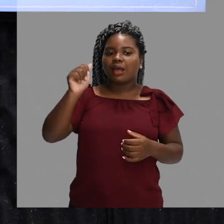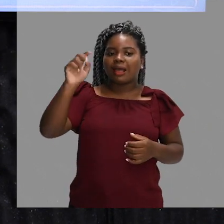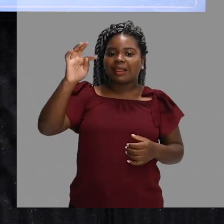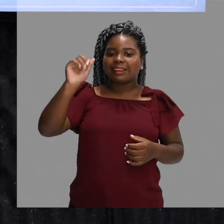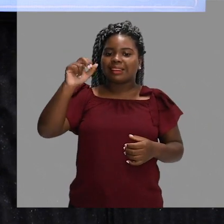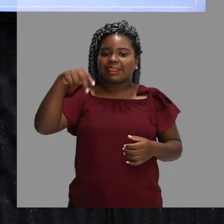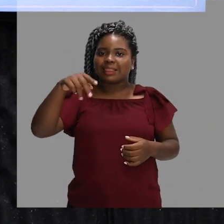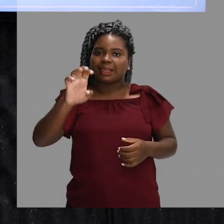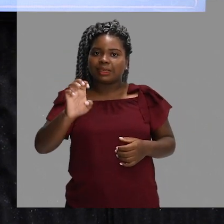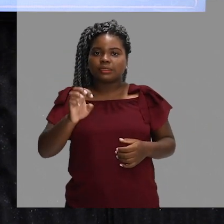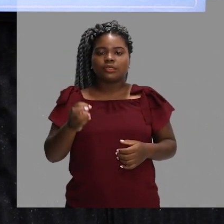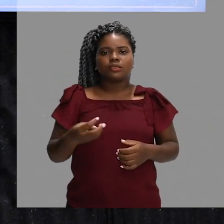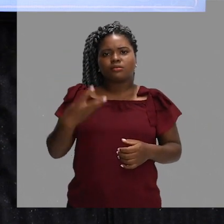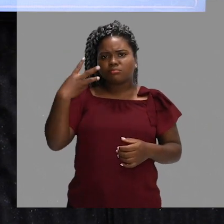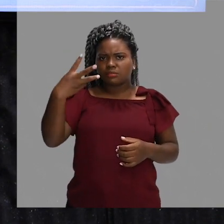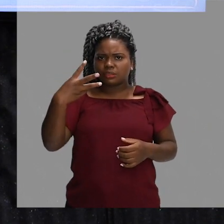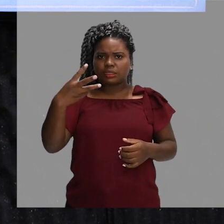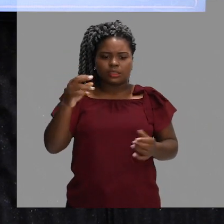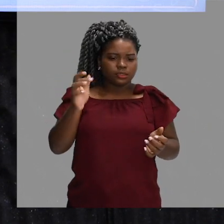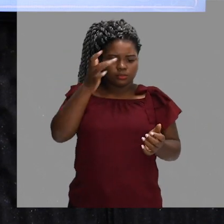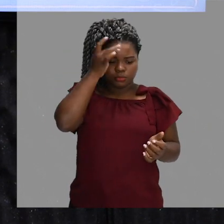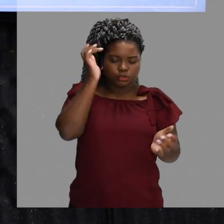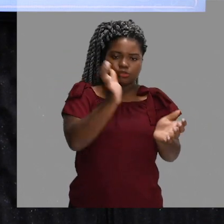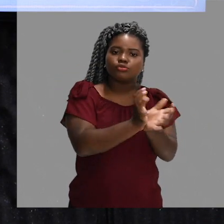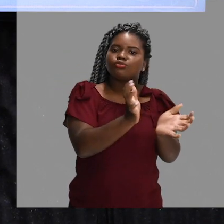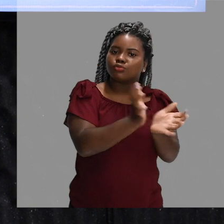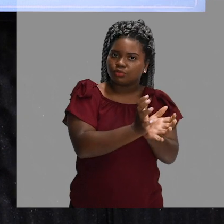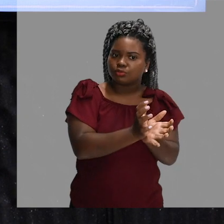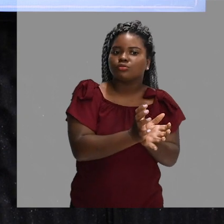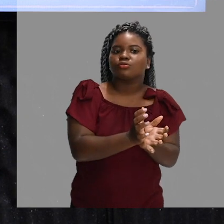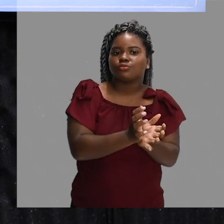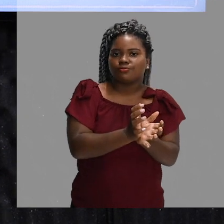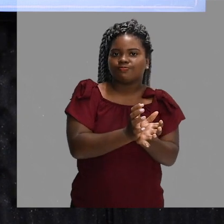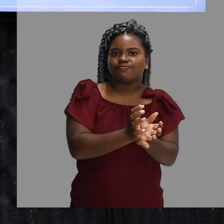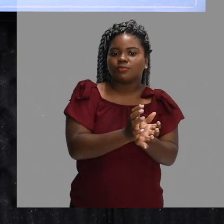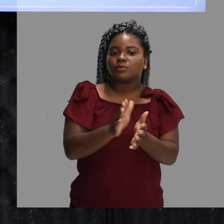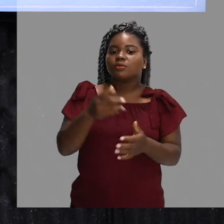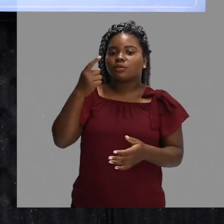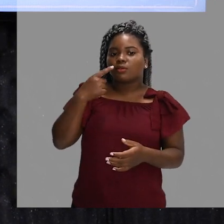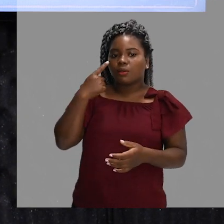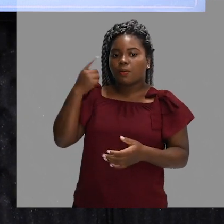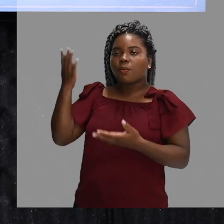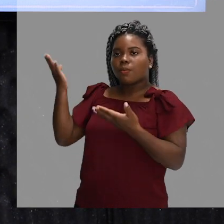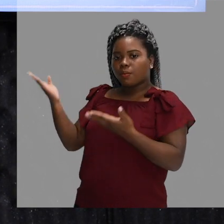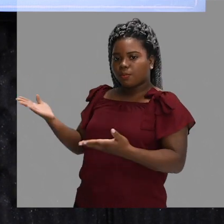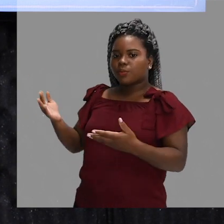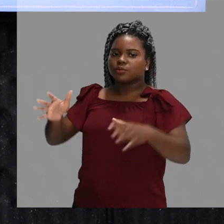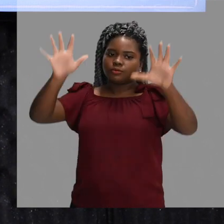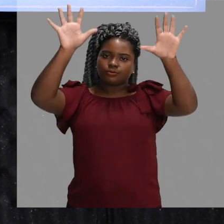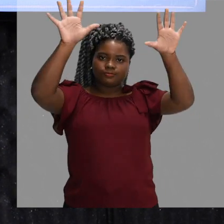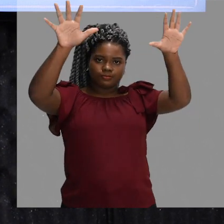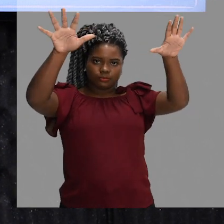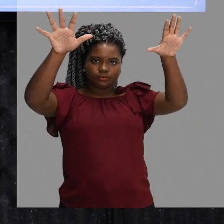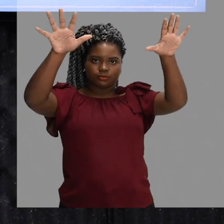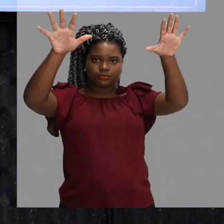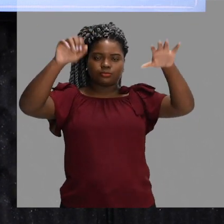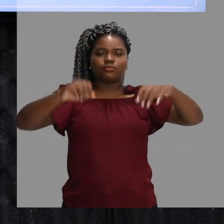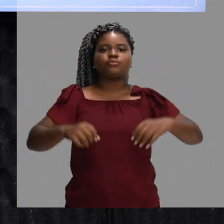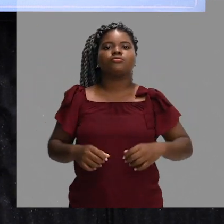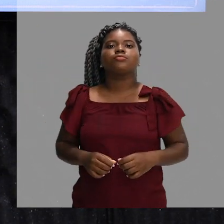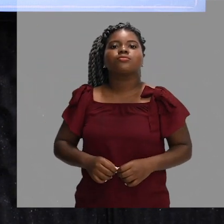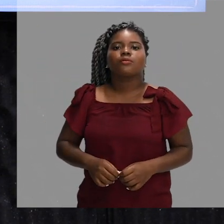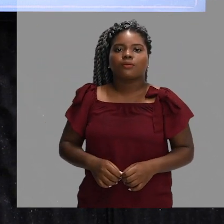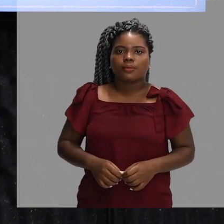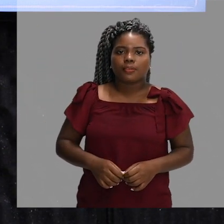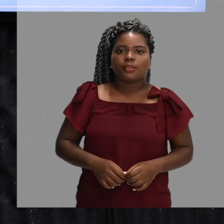no máximo o quê? 3. Então, o bloqueio máximo que existe no voleibol é um bloqueio triplo. São esses atletas aqui que estão na zona de ataque.